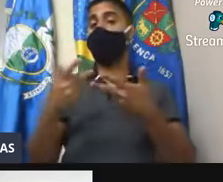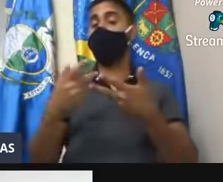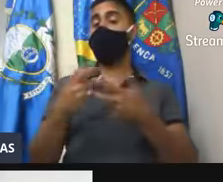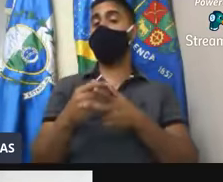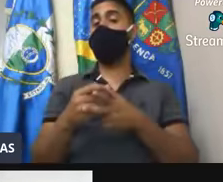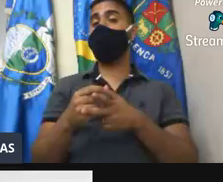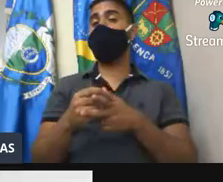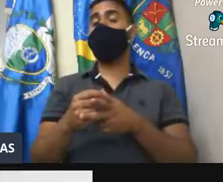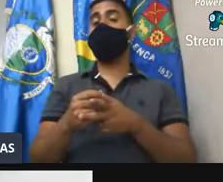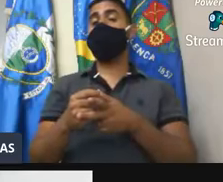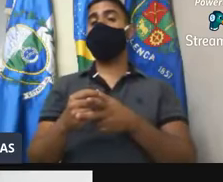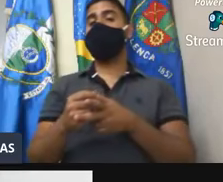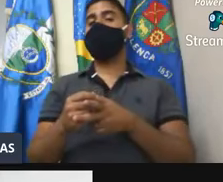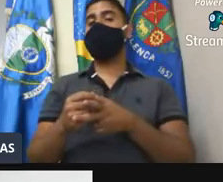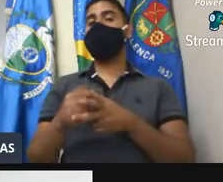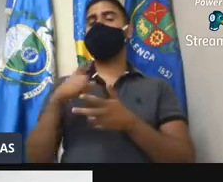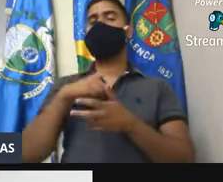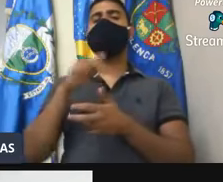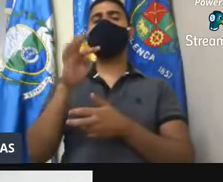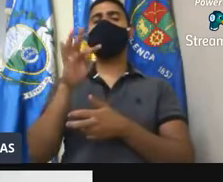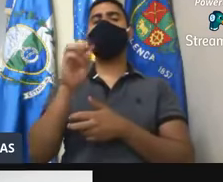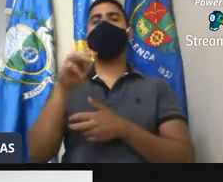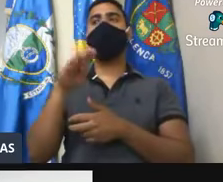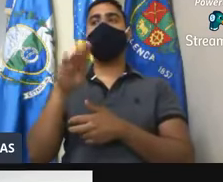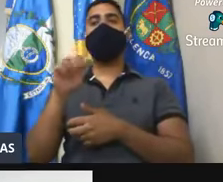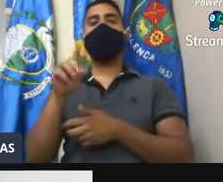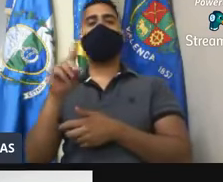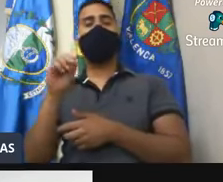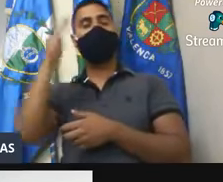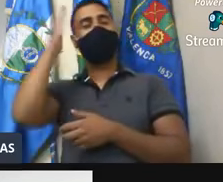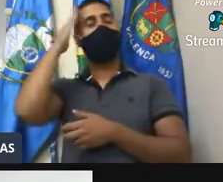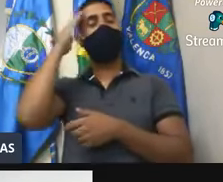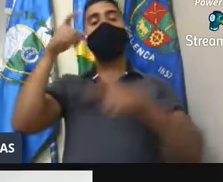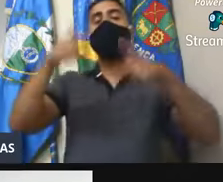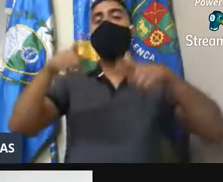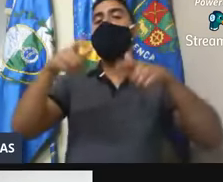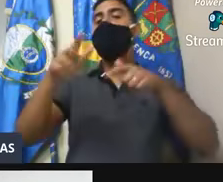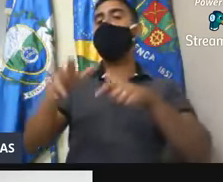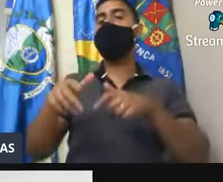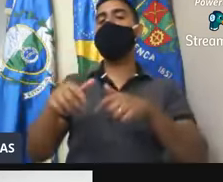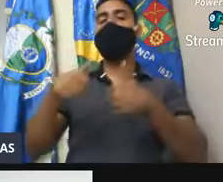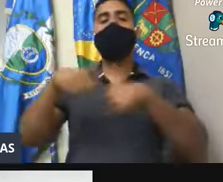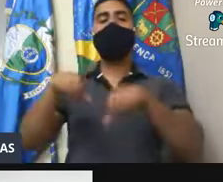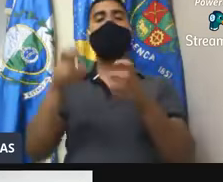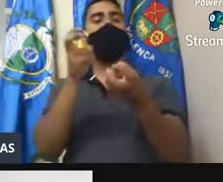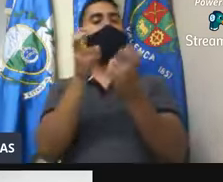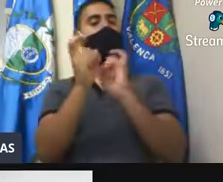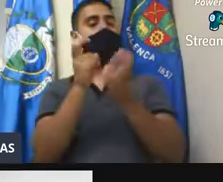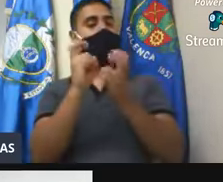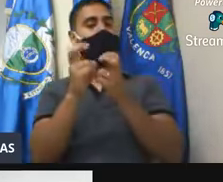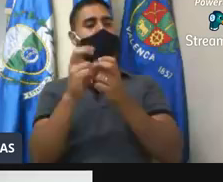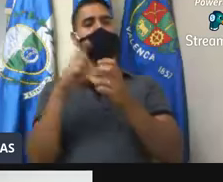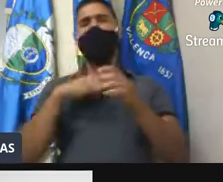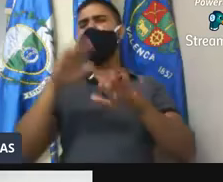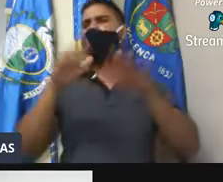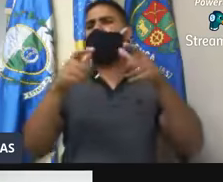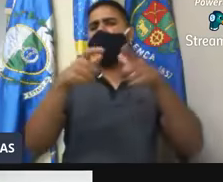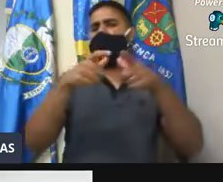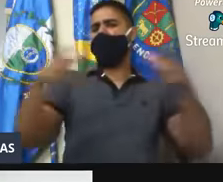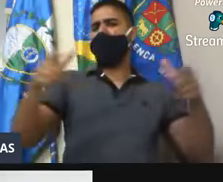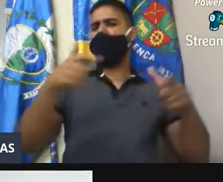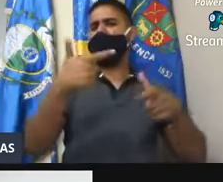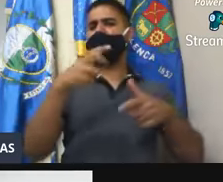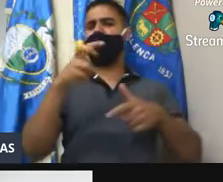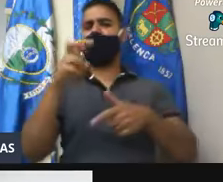precisamos realmente ver o melhor local, porque os vagões medem 25 metros cada um,